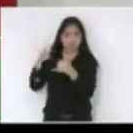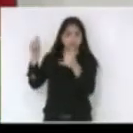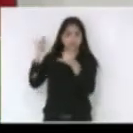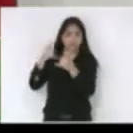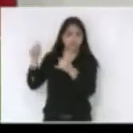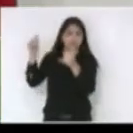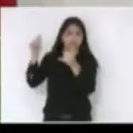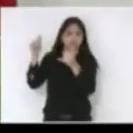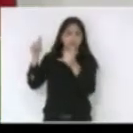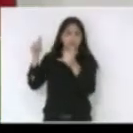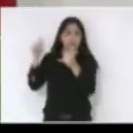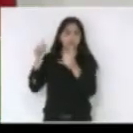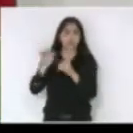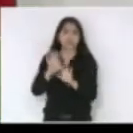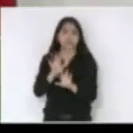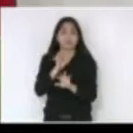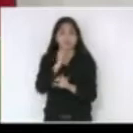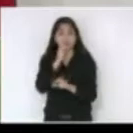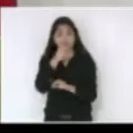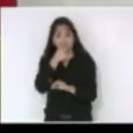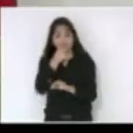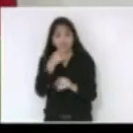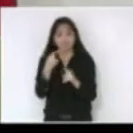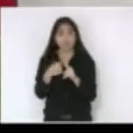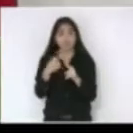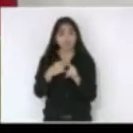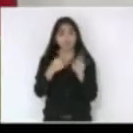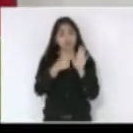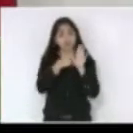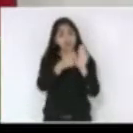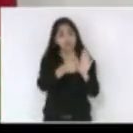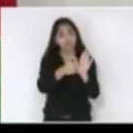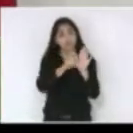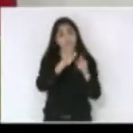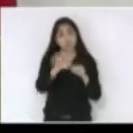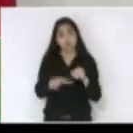e eu lamento porque eu apresentei uma emenda